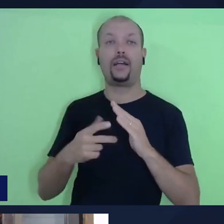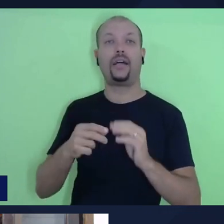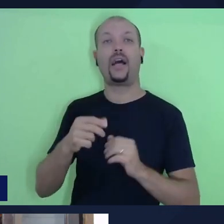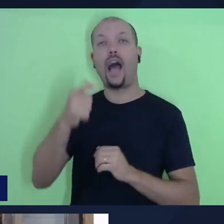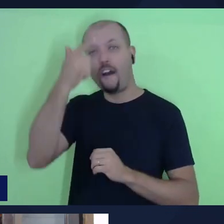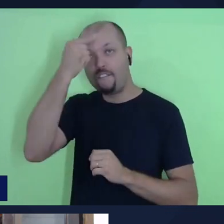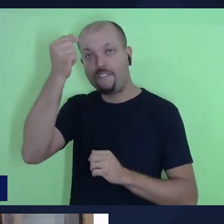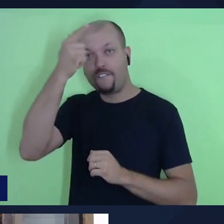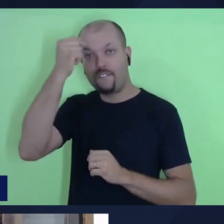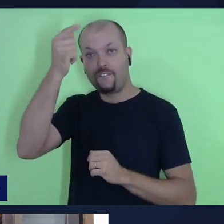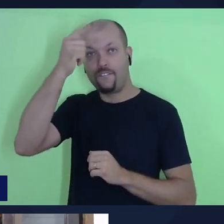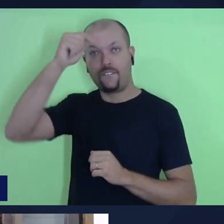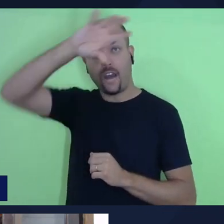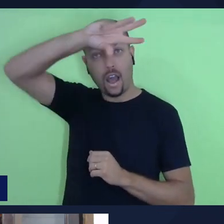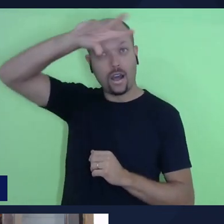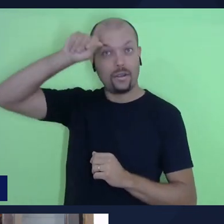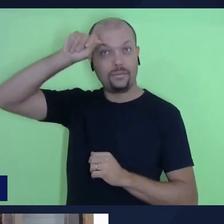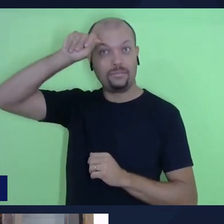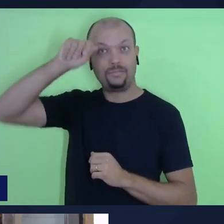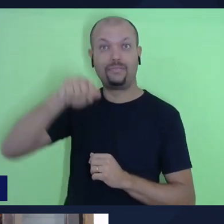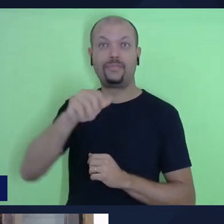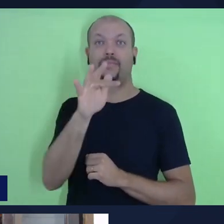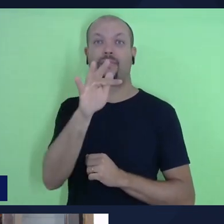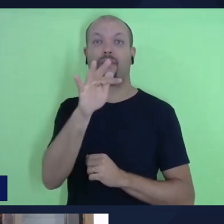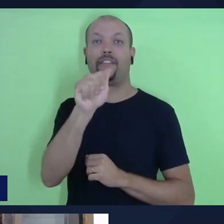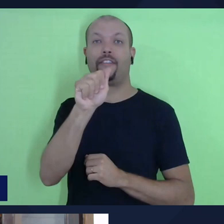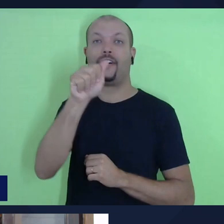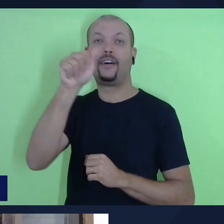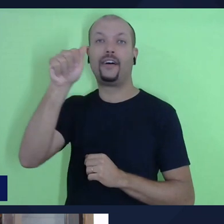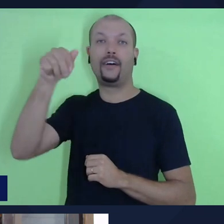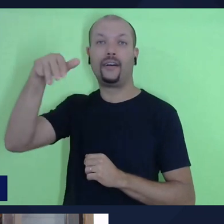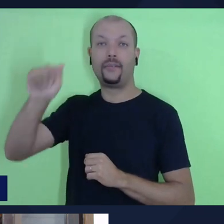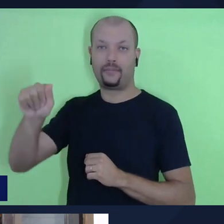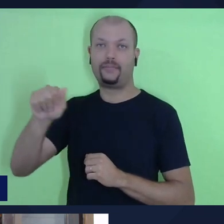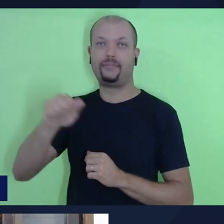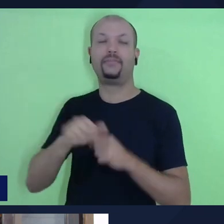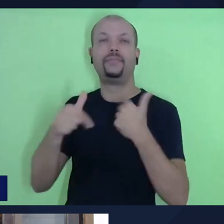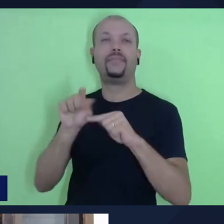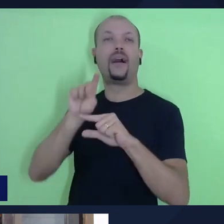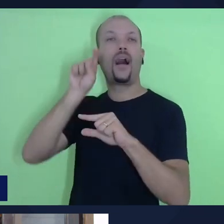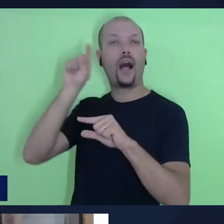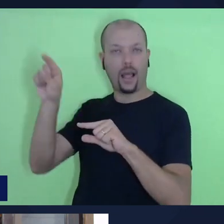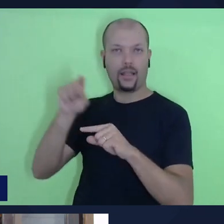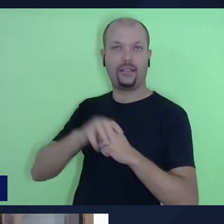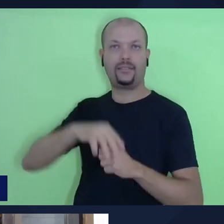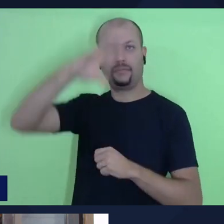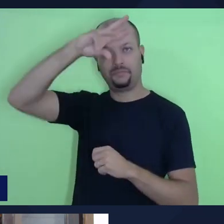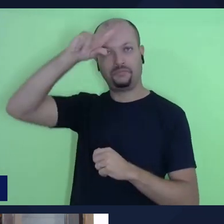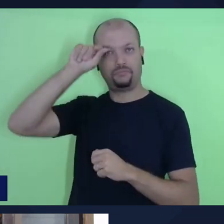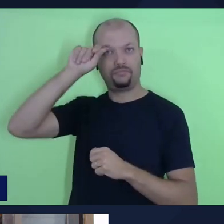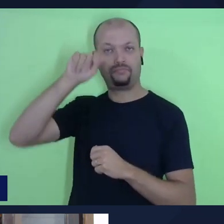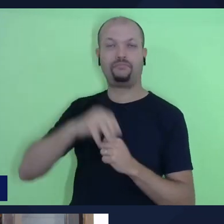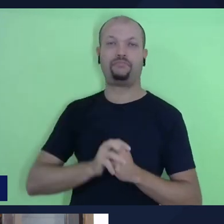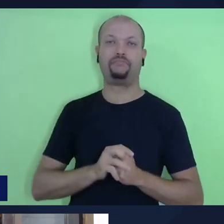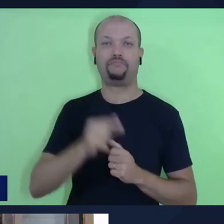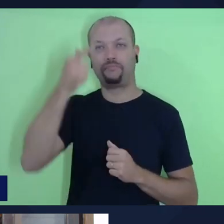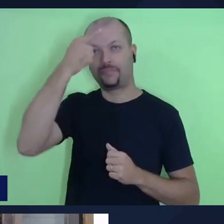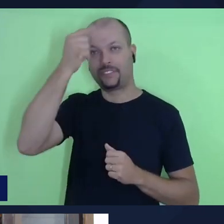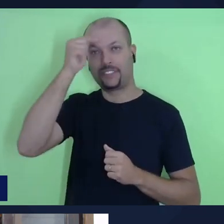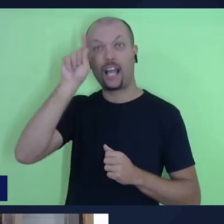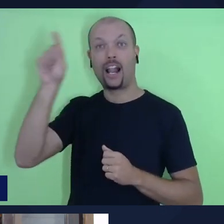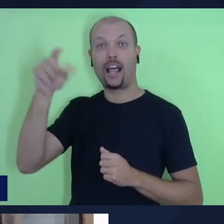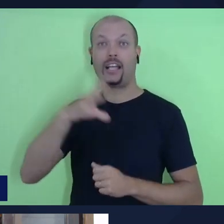Amazônia, FAAMA, então estão indo trabalhar aí na nossa faculdade irmã, lá na cidade de